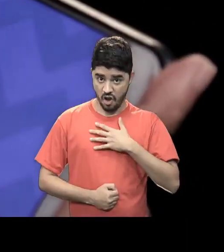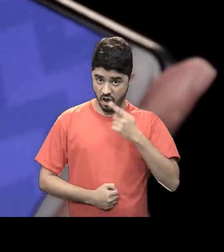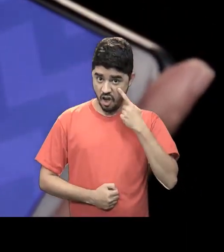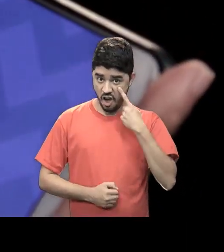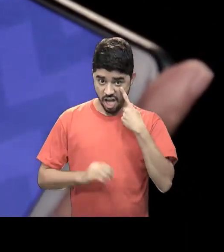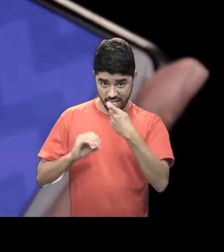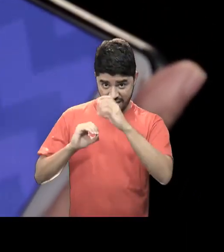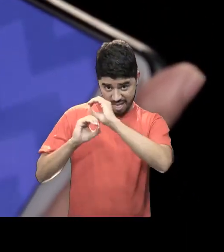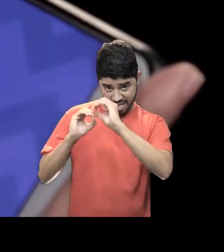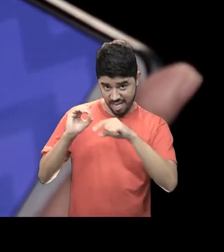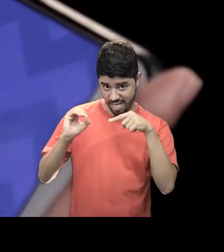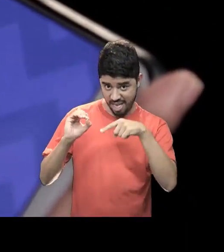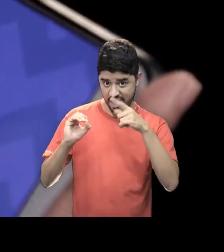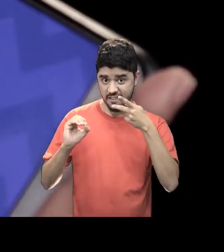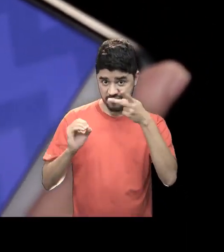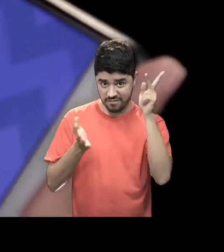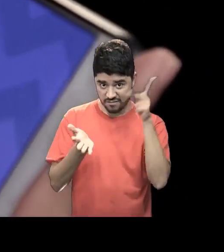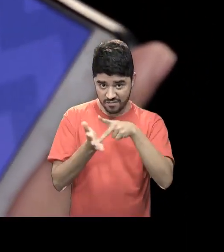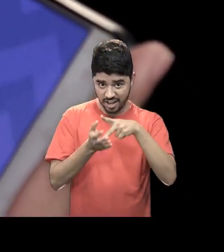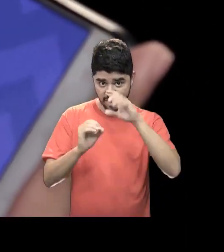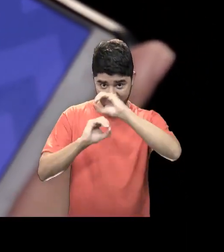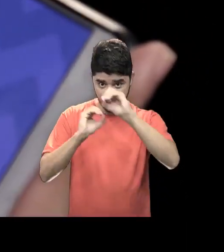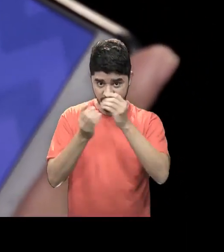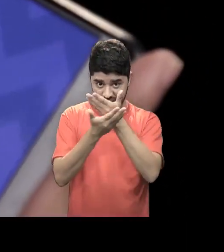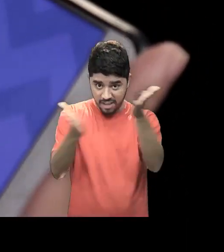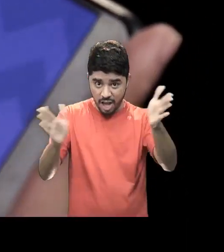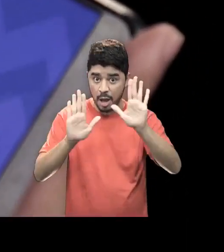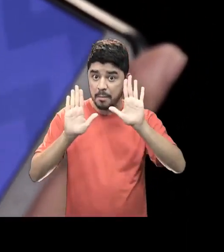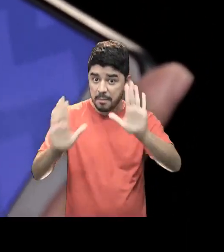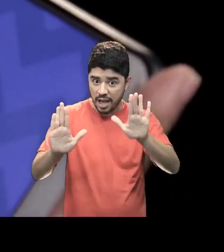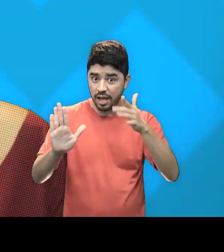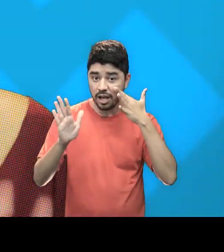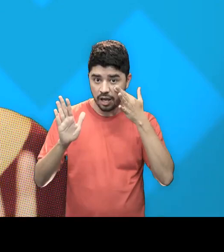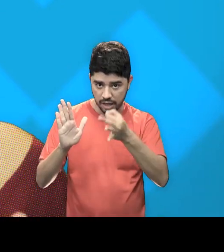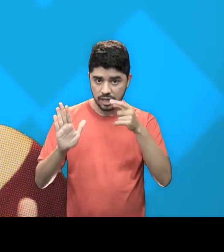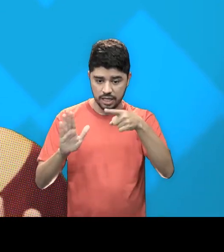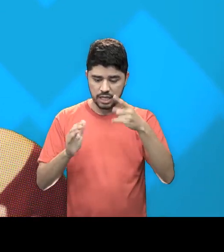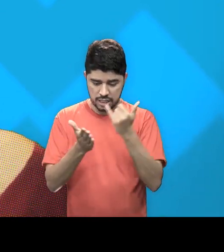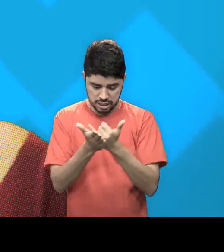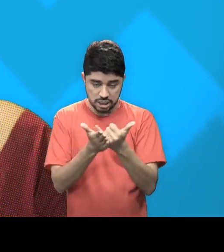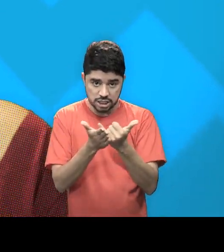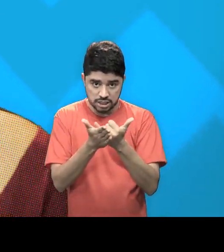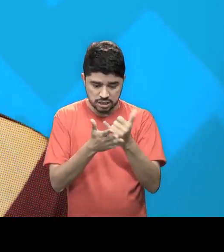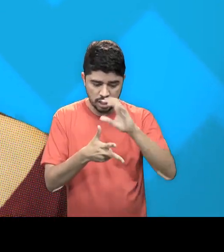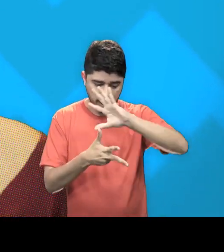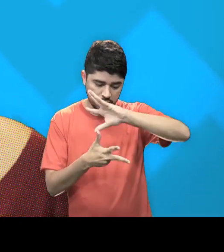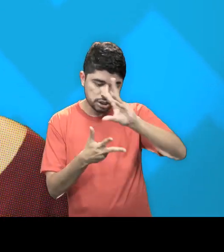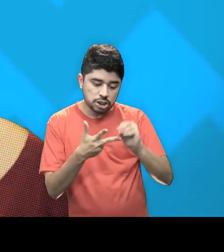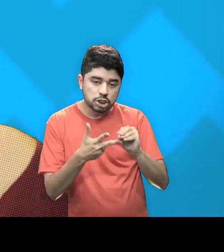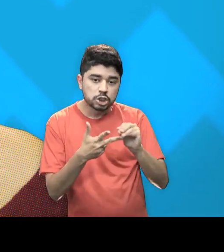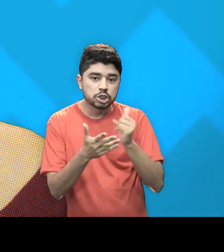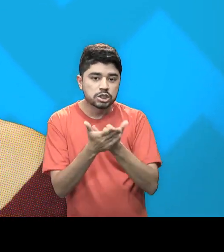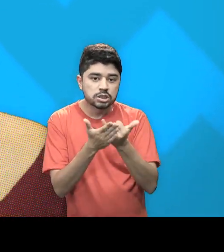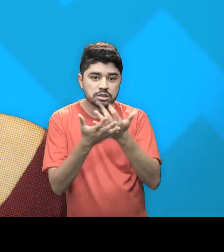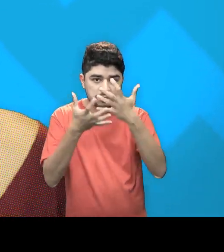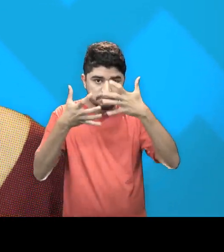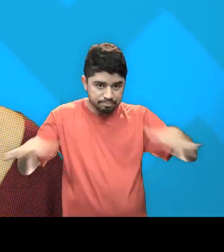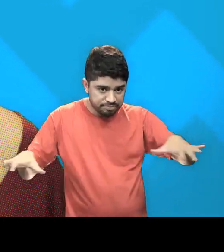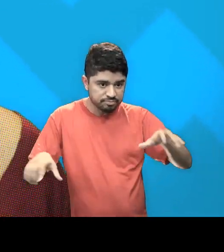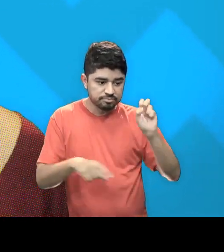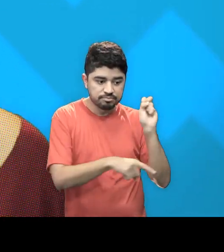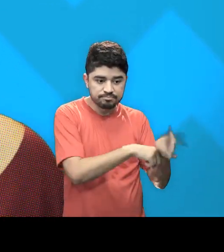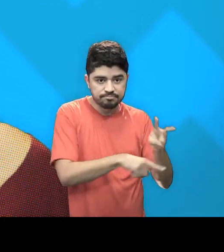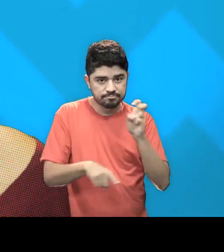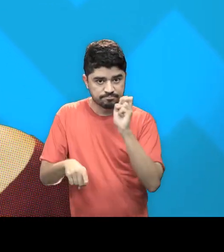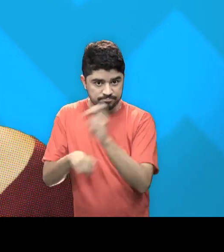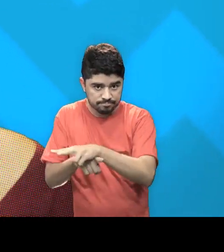Gostei de ver o seu interesse pela UFG, hein? Não te falei que ela é pra você? E, mas olha só, quando abre as inscrições pro SISU, existem